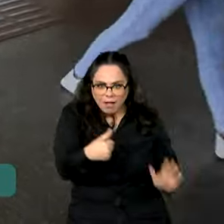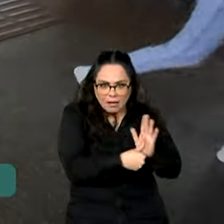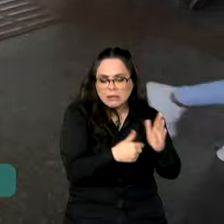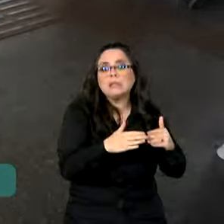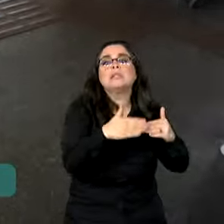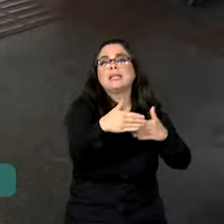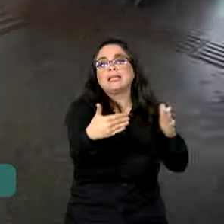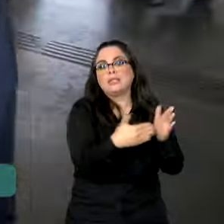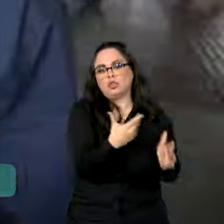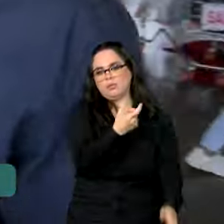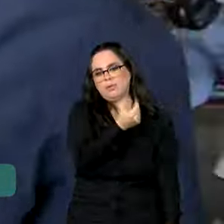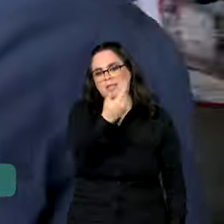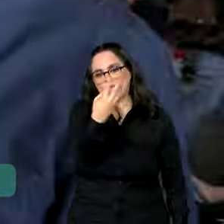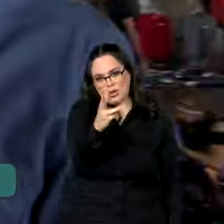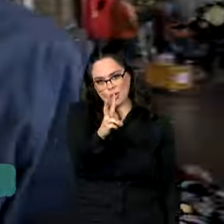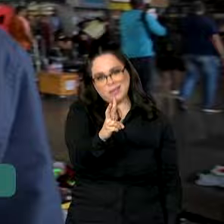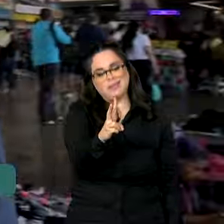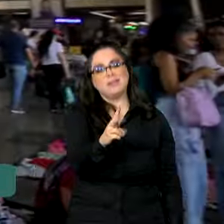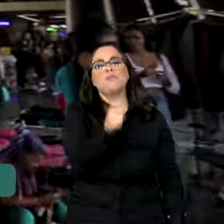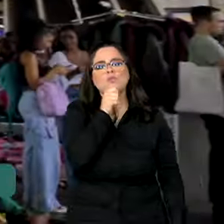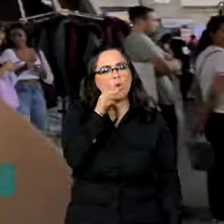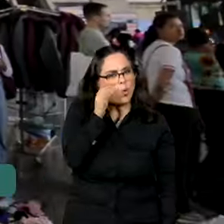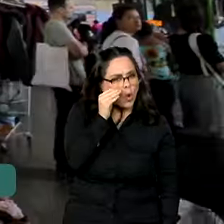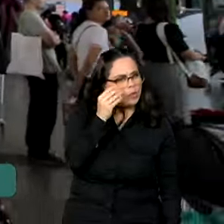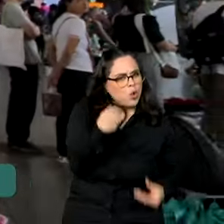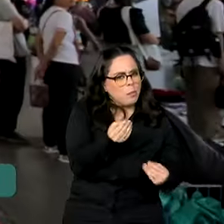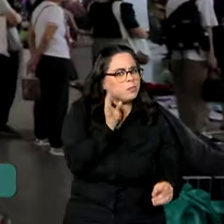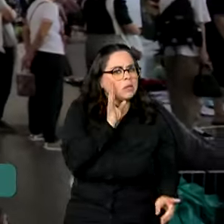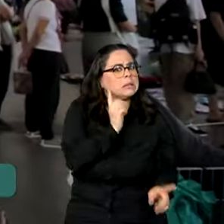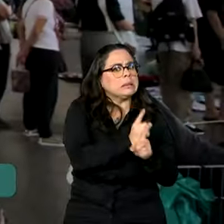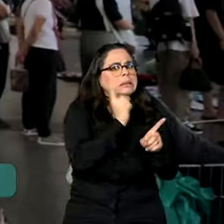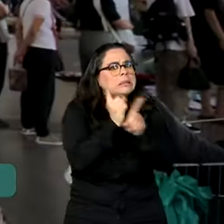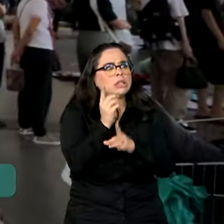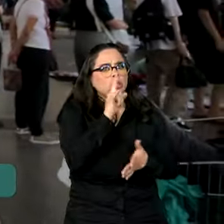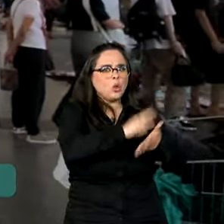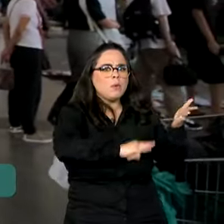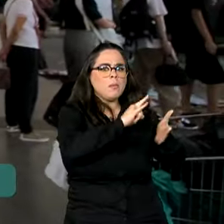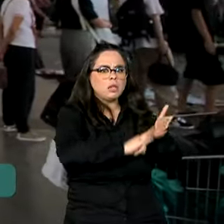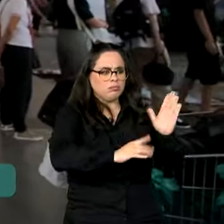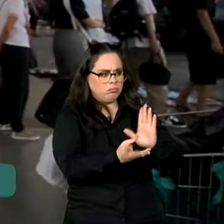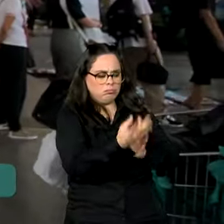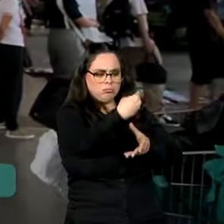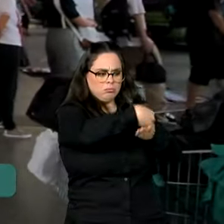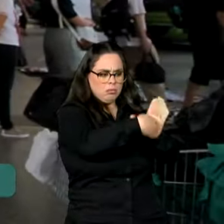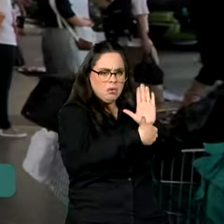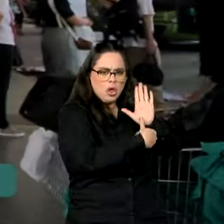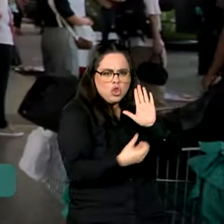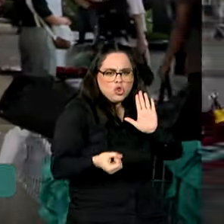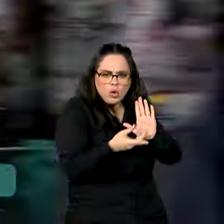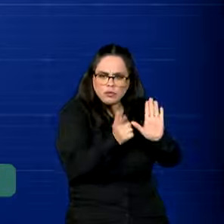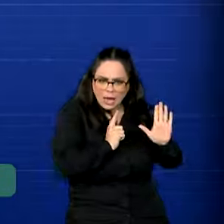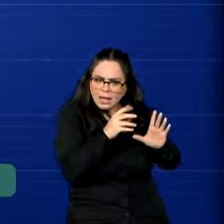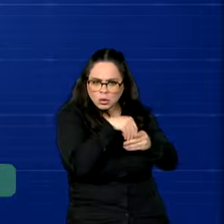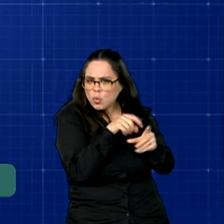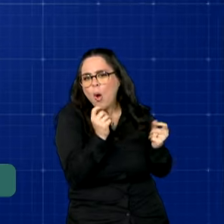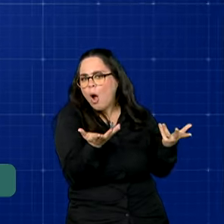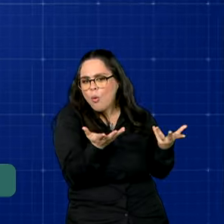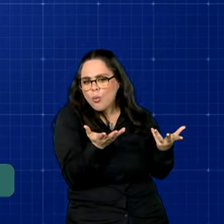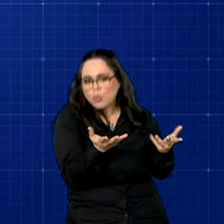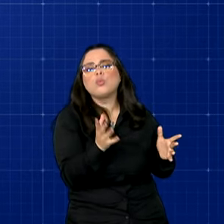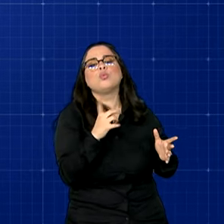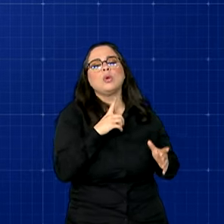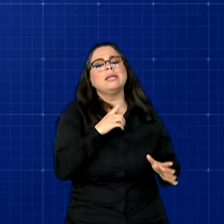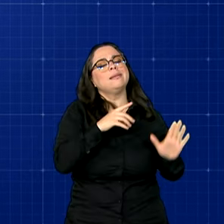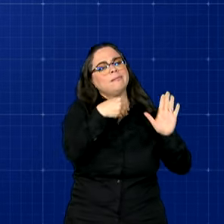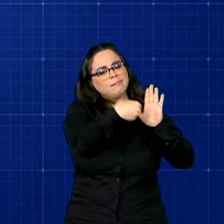2032. Curioso, você quer saber quais outros documentos a nova Carteira de Identidade Nacional comporta? A